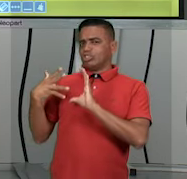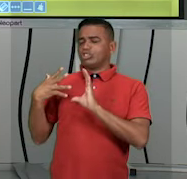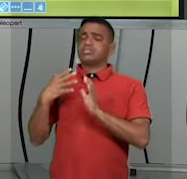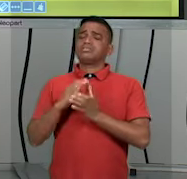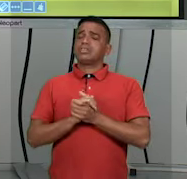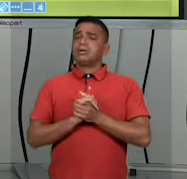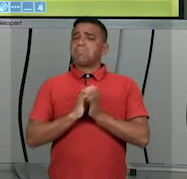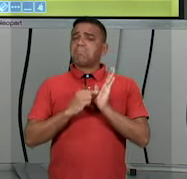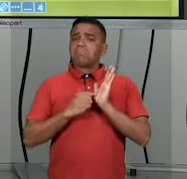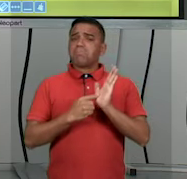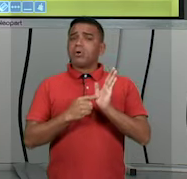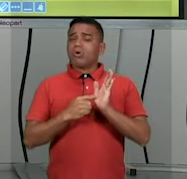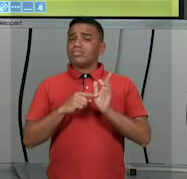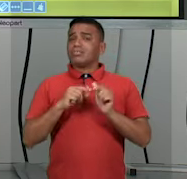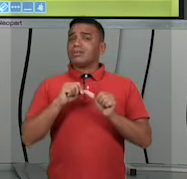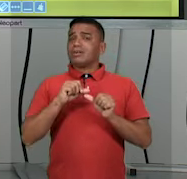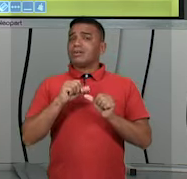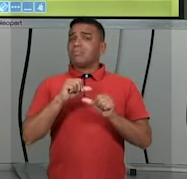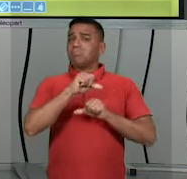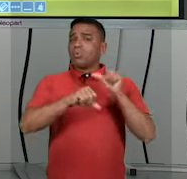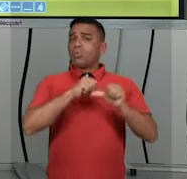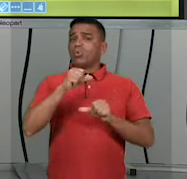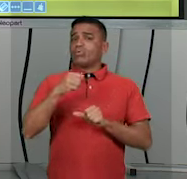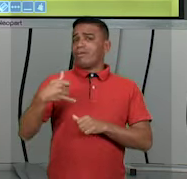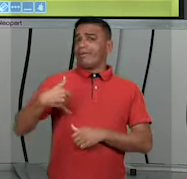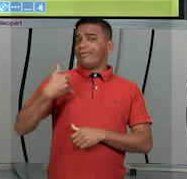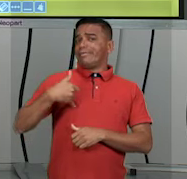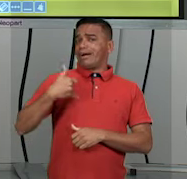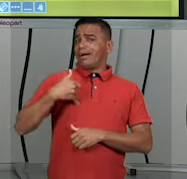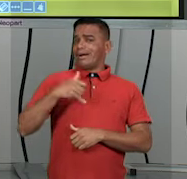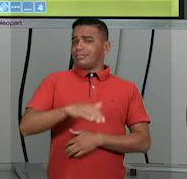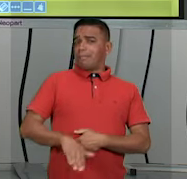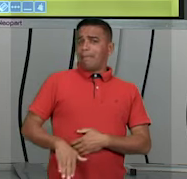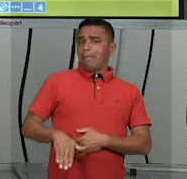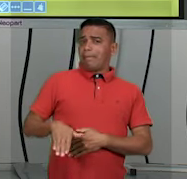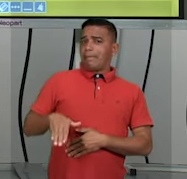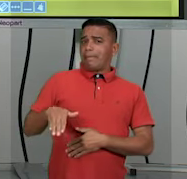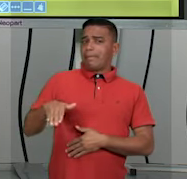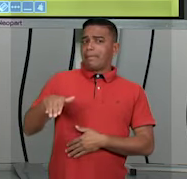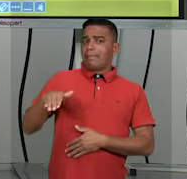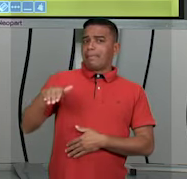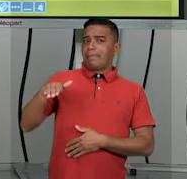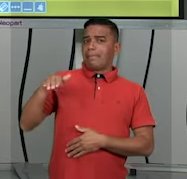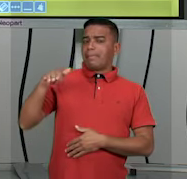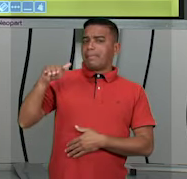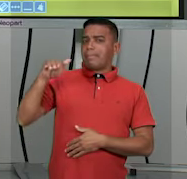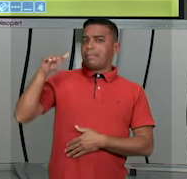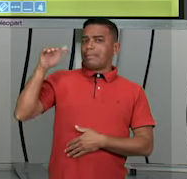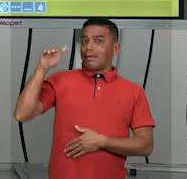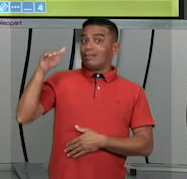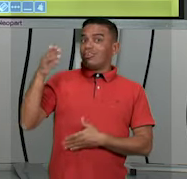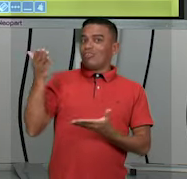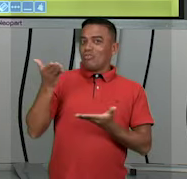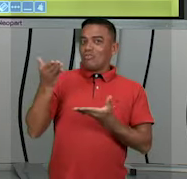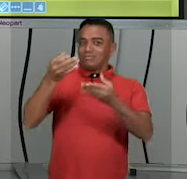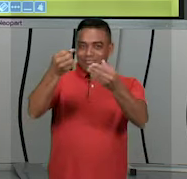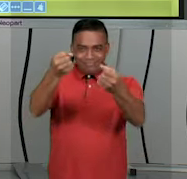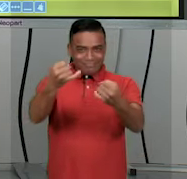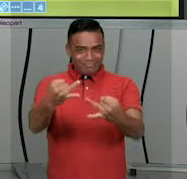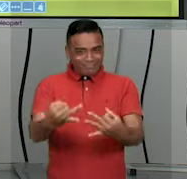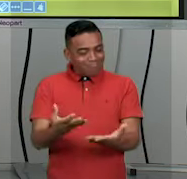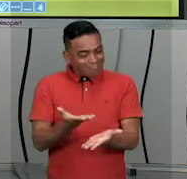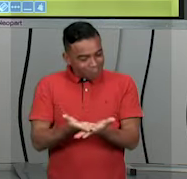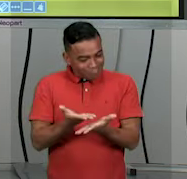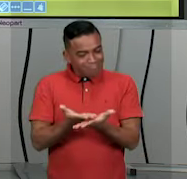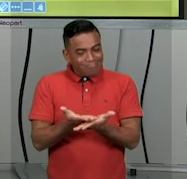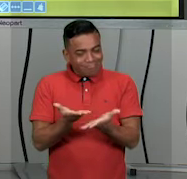partir de uma certa idade. E como é que isso acontece? É disso que a gente vai falar nessa